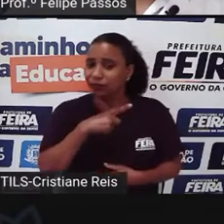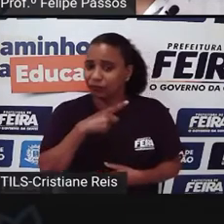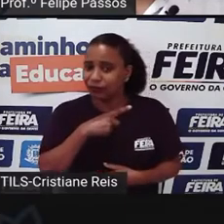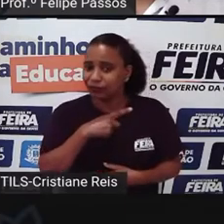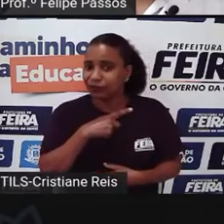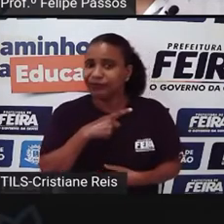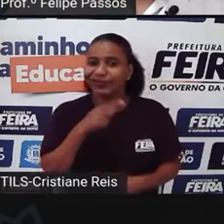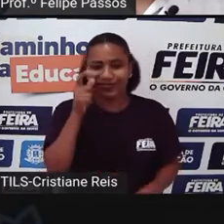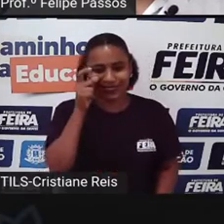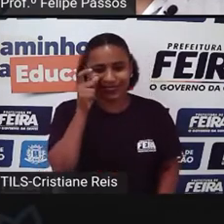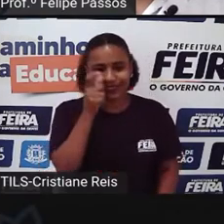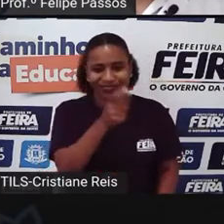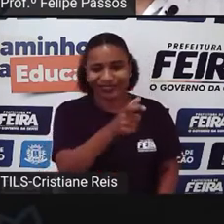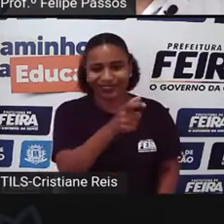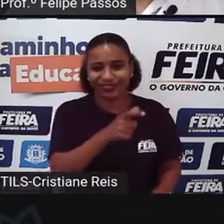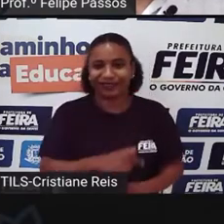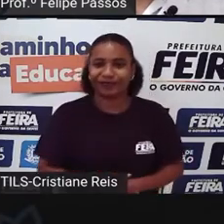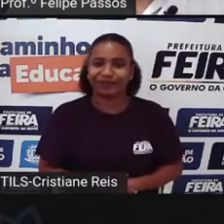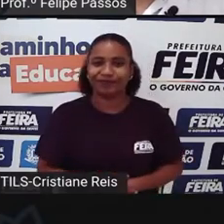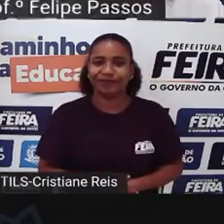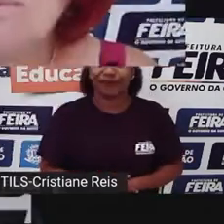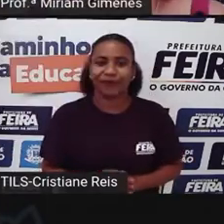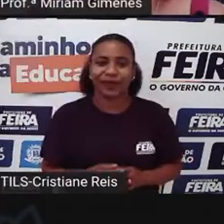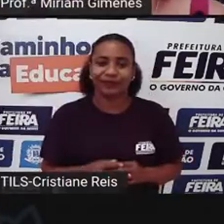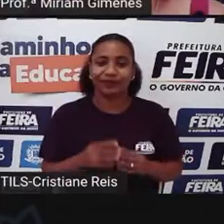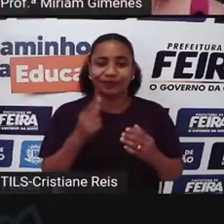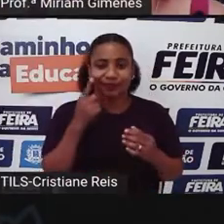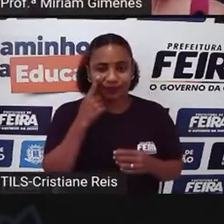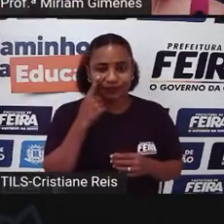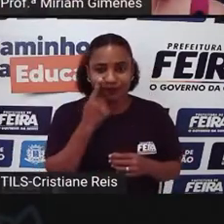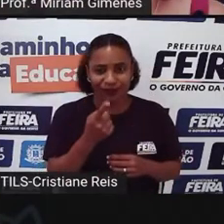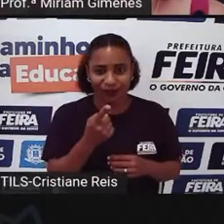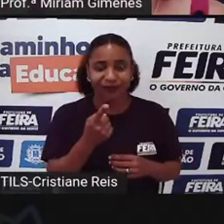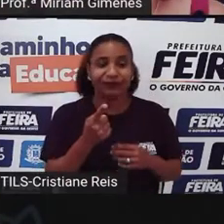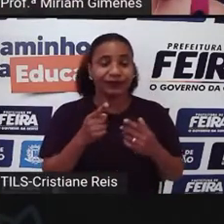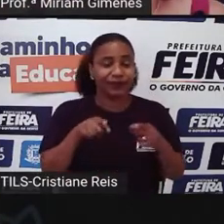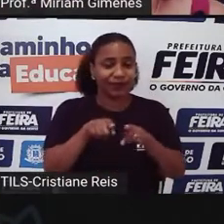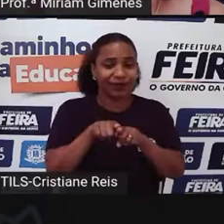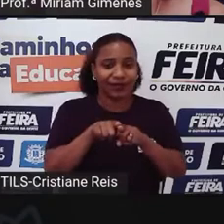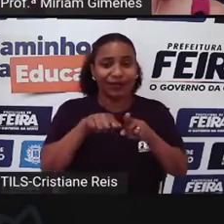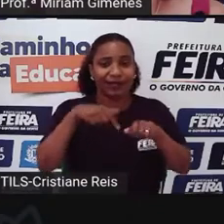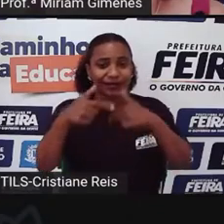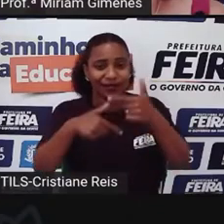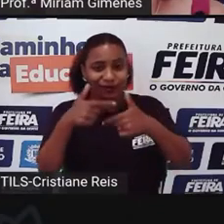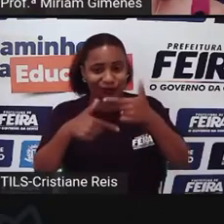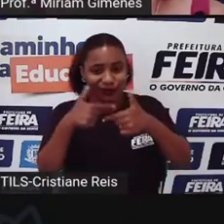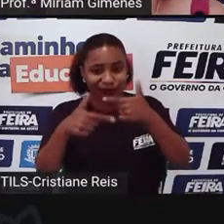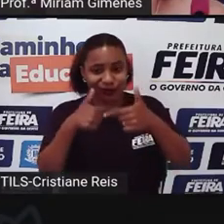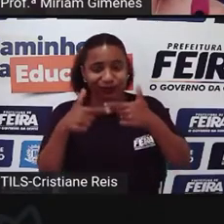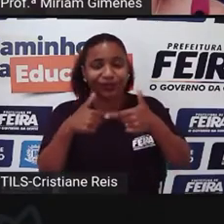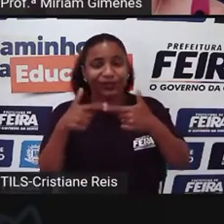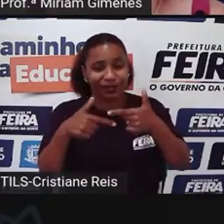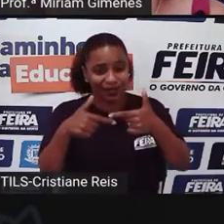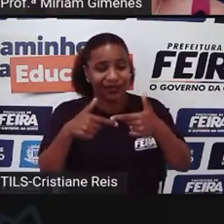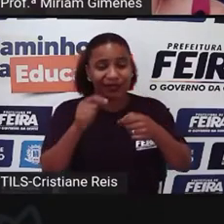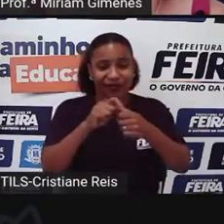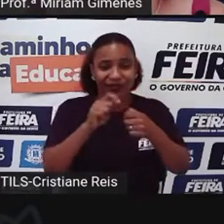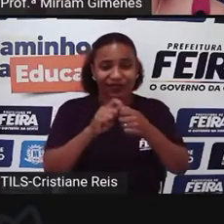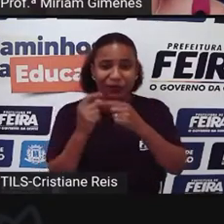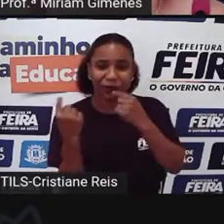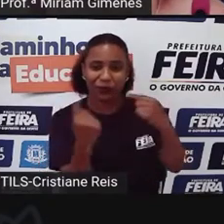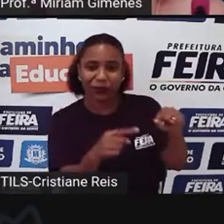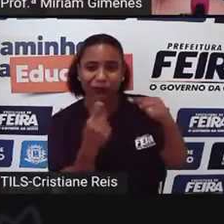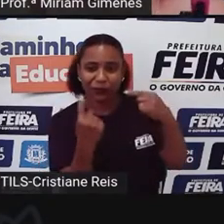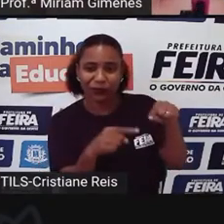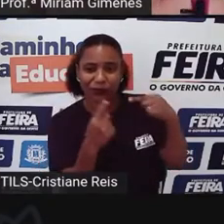interessante Inclusive, né, Pro Essas ações Elas são crime, né Quando é que